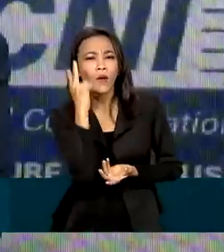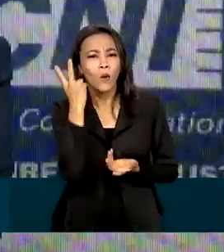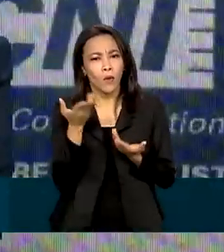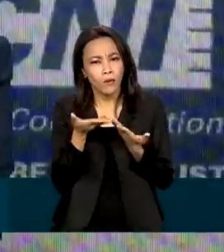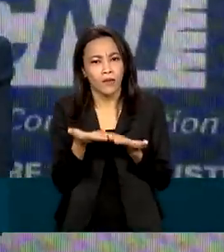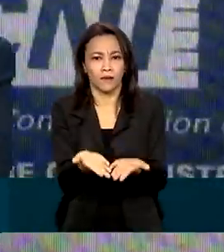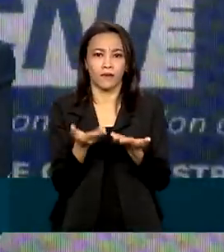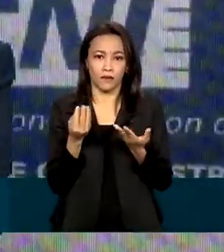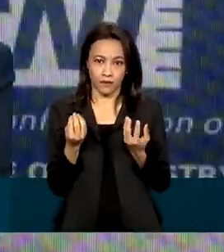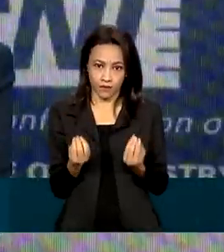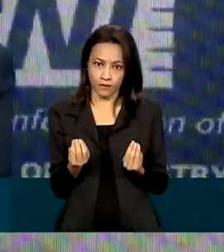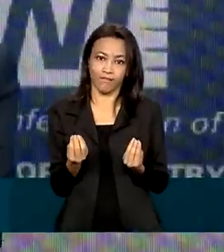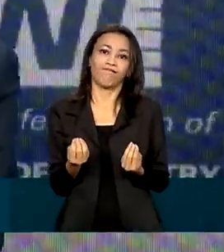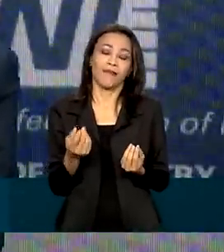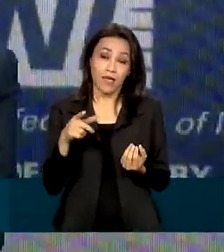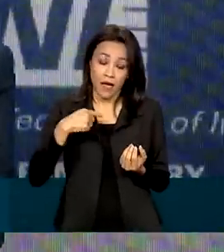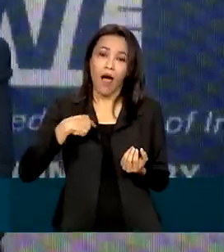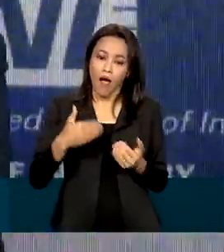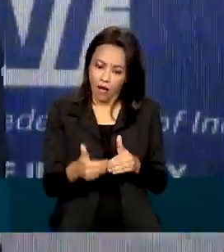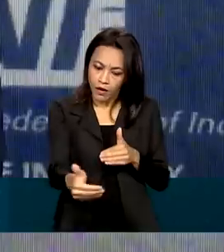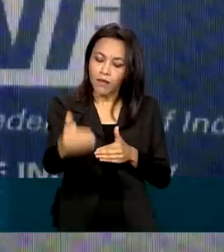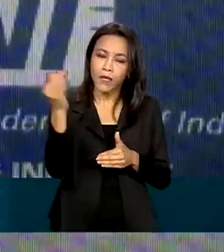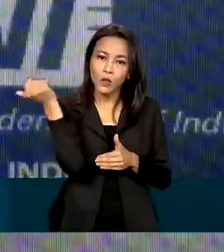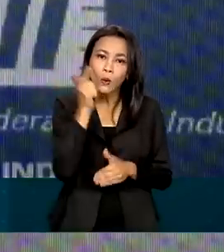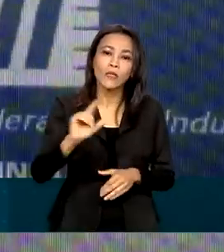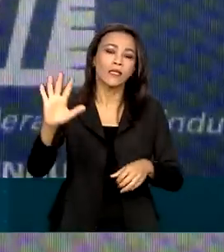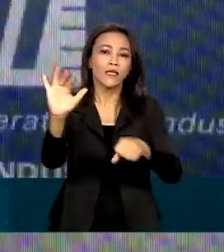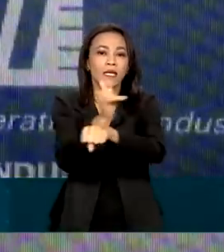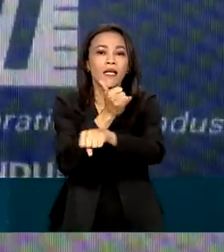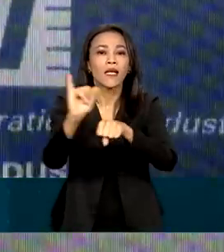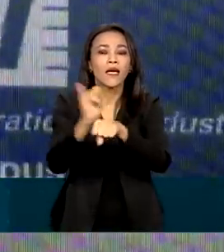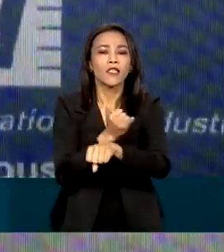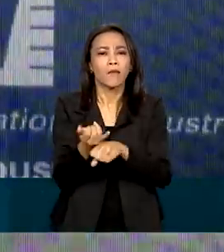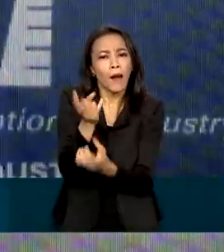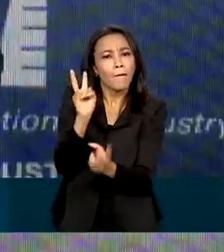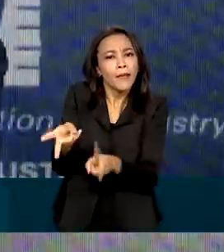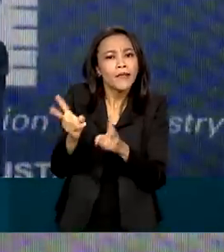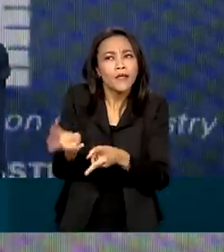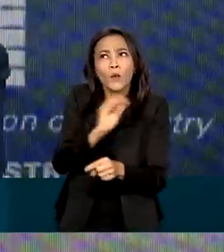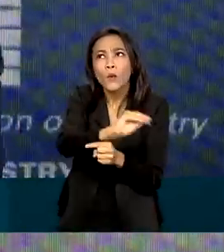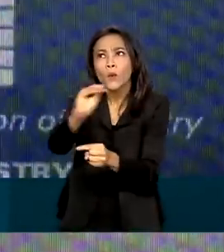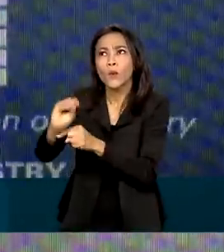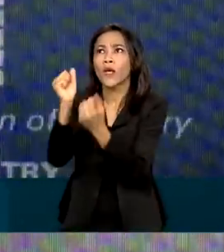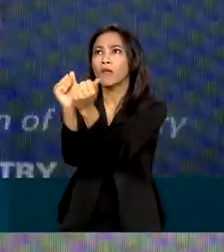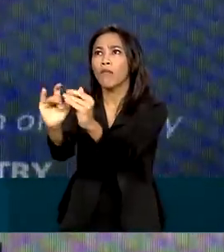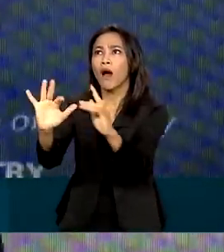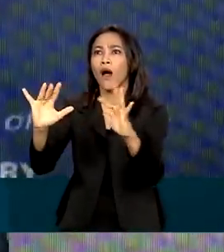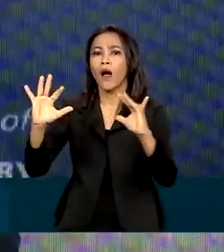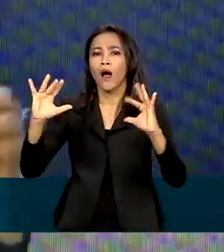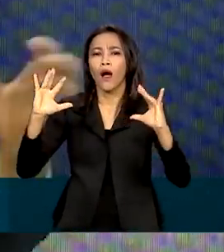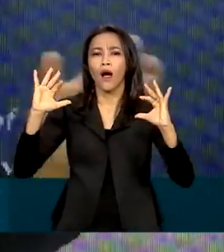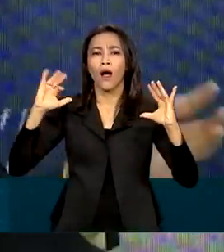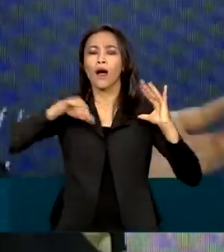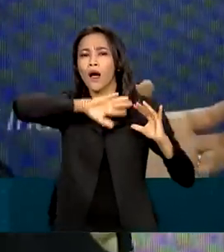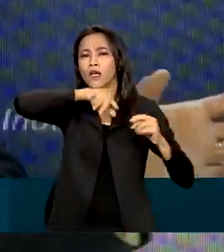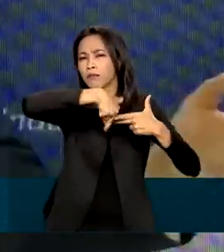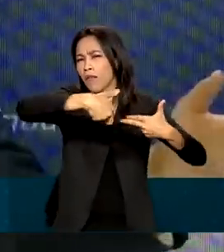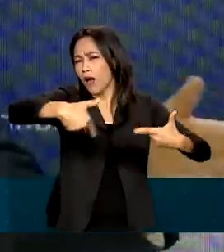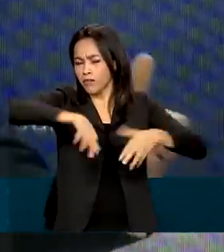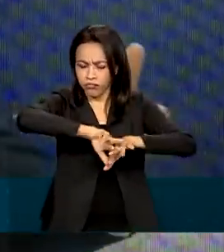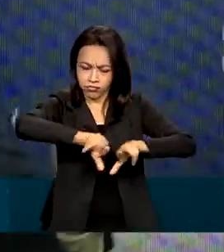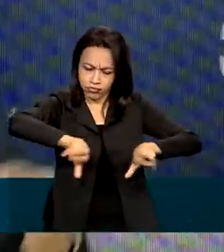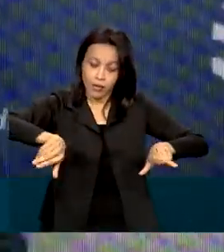E aí sim, a gente vai ter uma estratégia para você preservar a floresta em todos os biomas brasileiros. Claro que